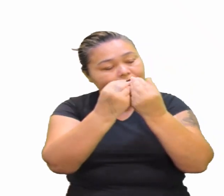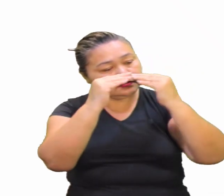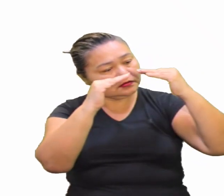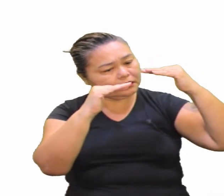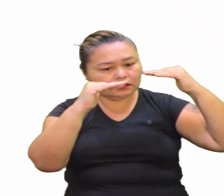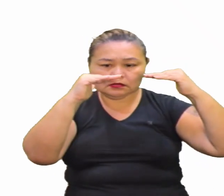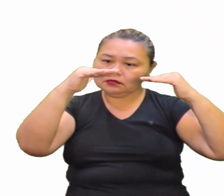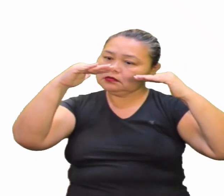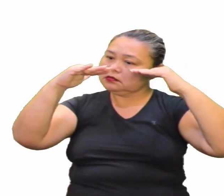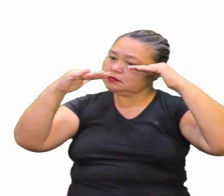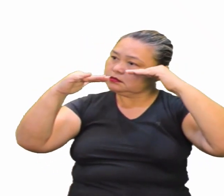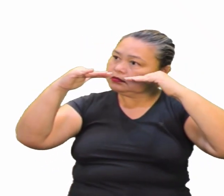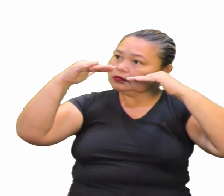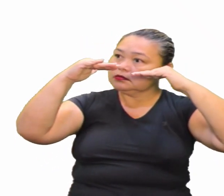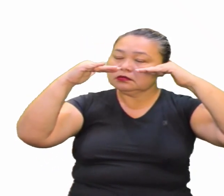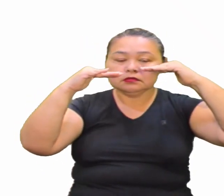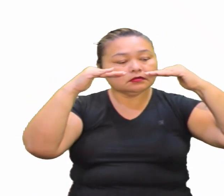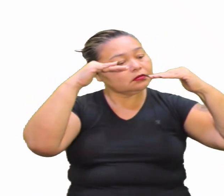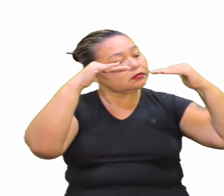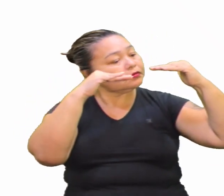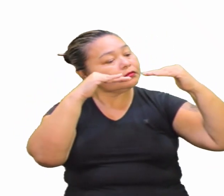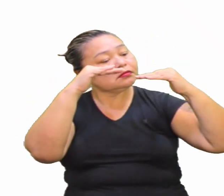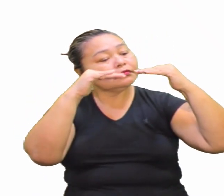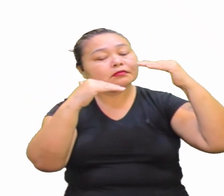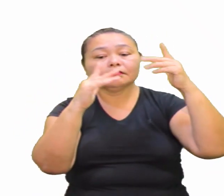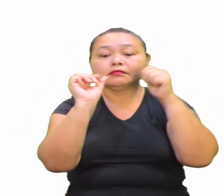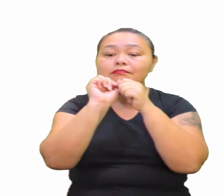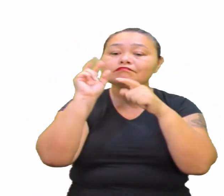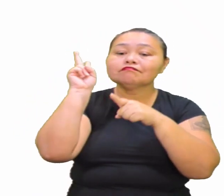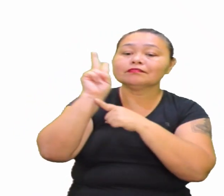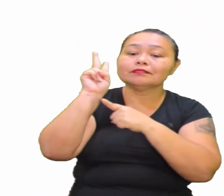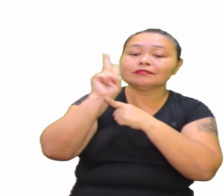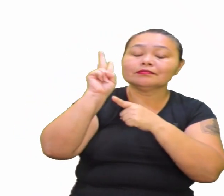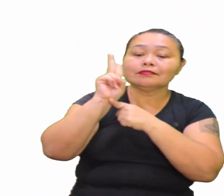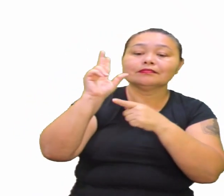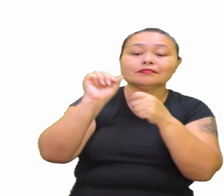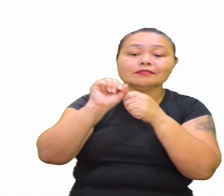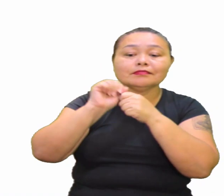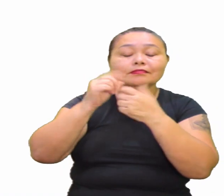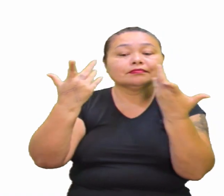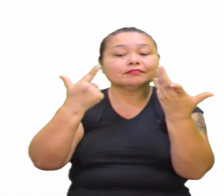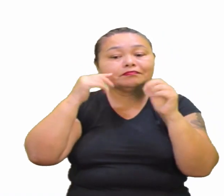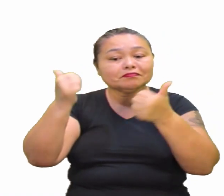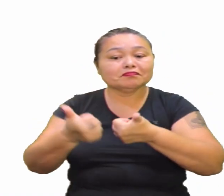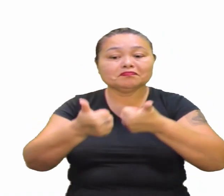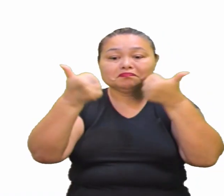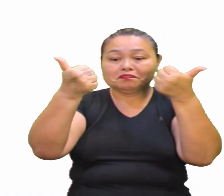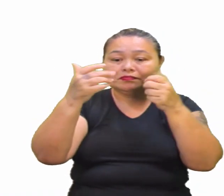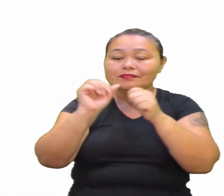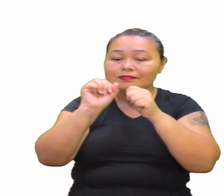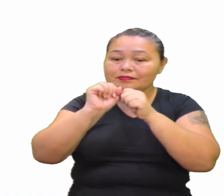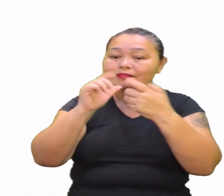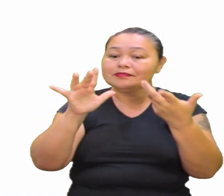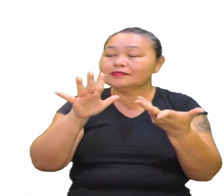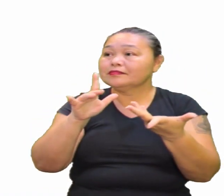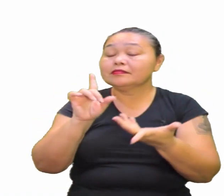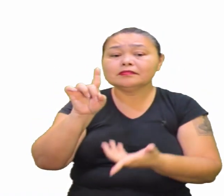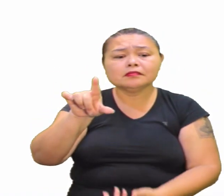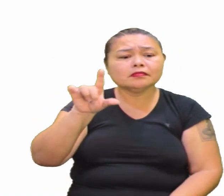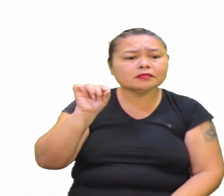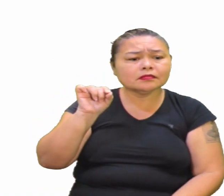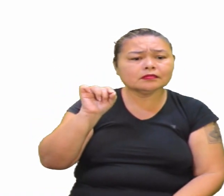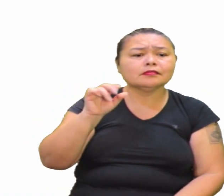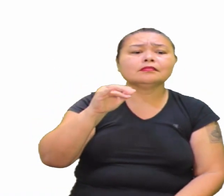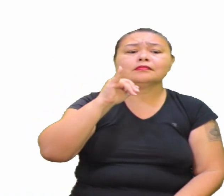equilíbrio ecológico Que vai se dar, né? Essa manutenção E essa qualidade aí Ah, professora, mas eu marquei